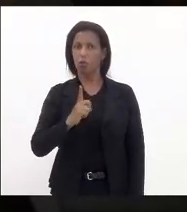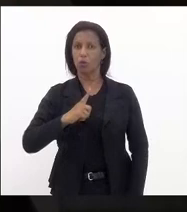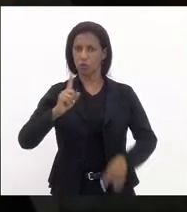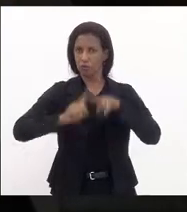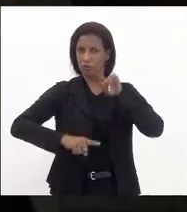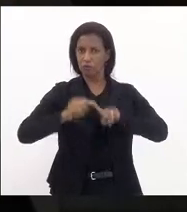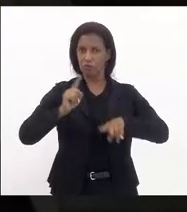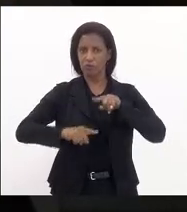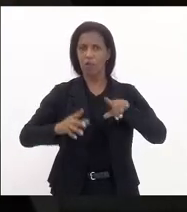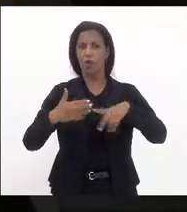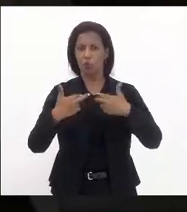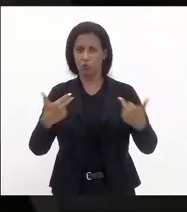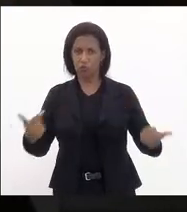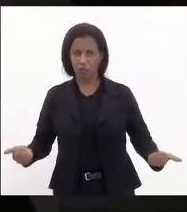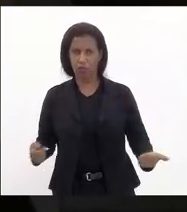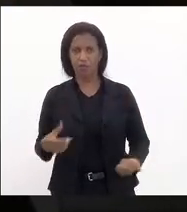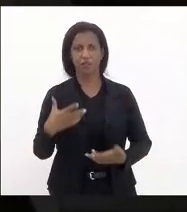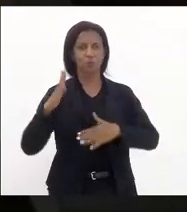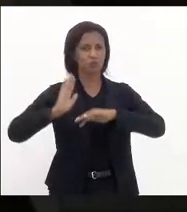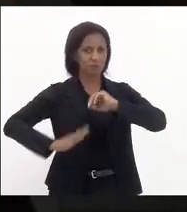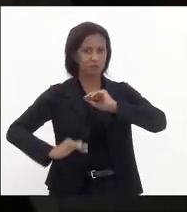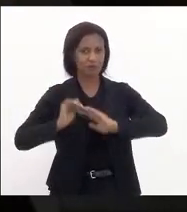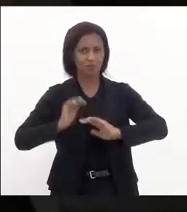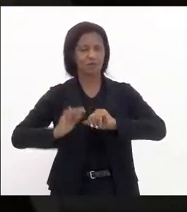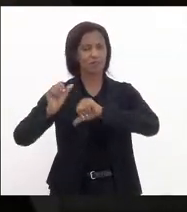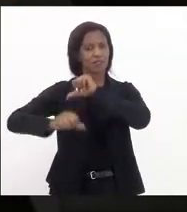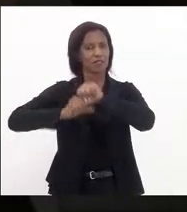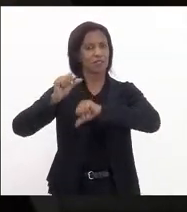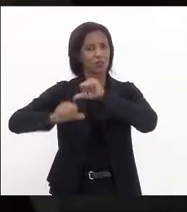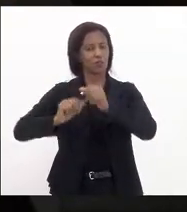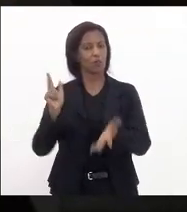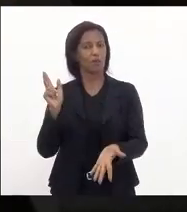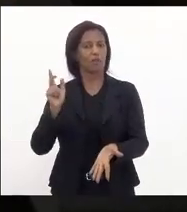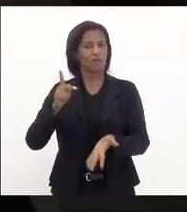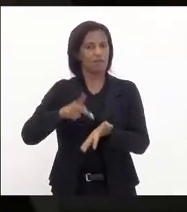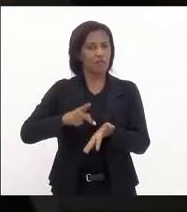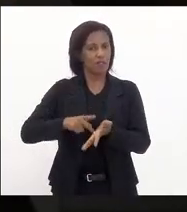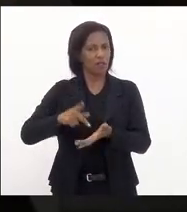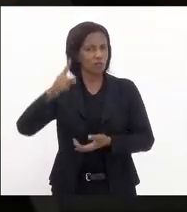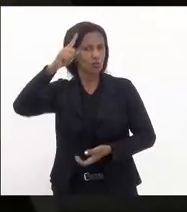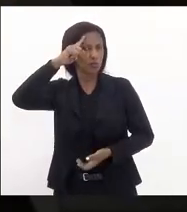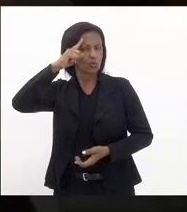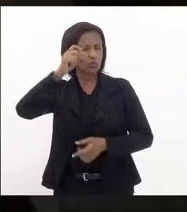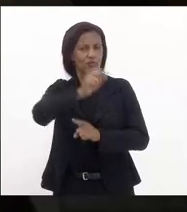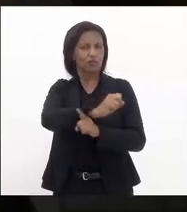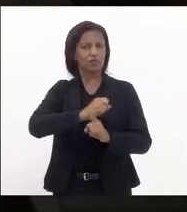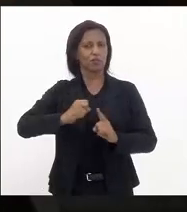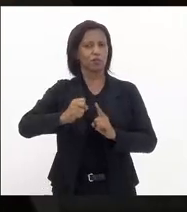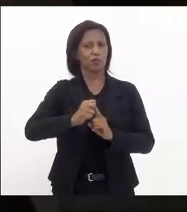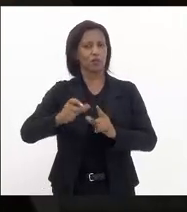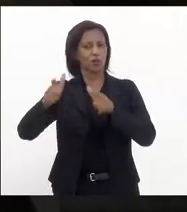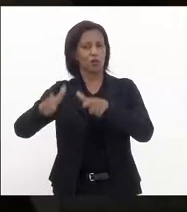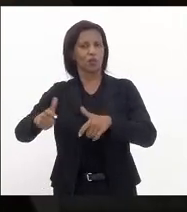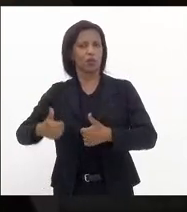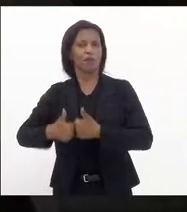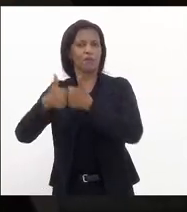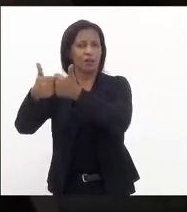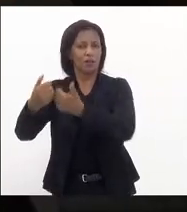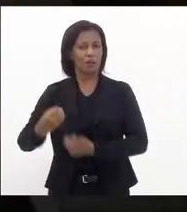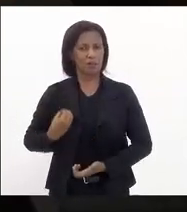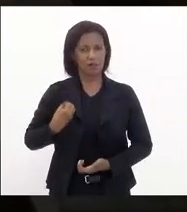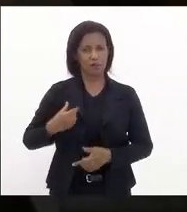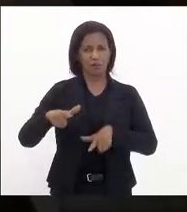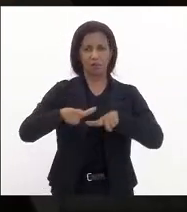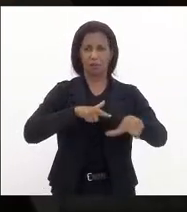talento muitas virtudes e muita capacidade de transformar a realidade e fazer a cada dia uma sociedade em um lugar melhor para se viver para se